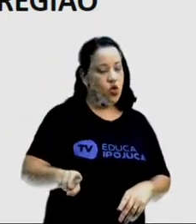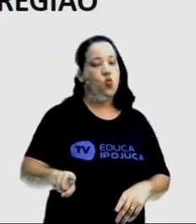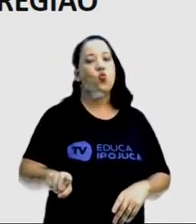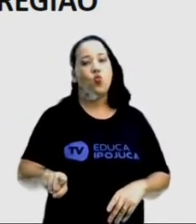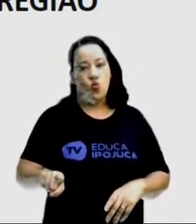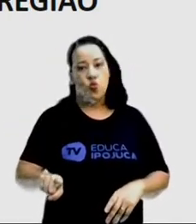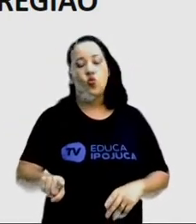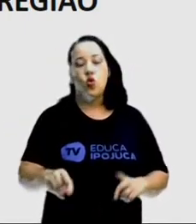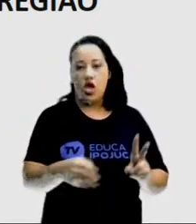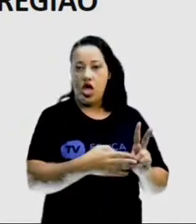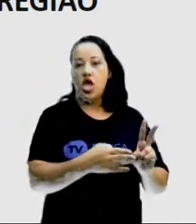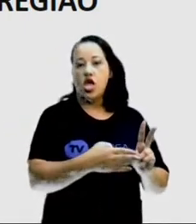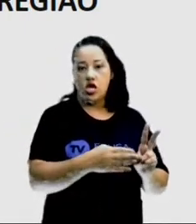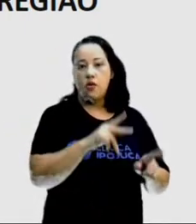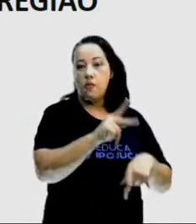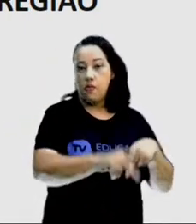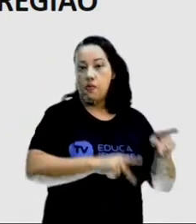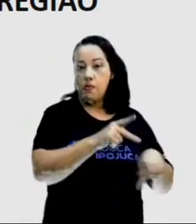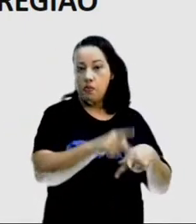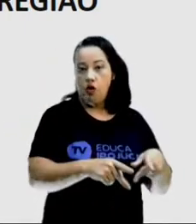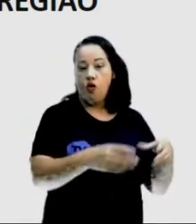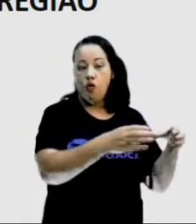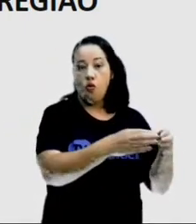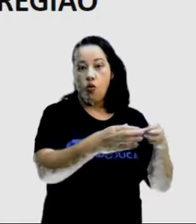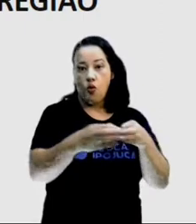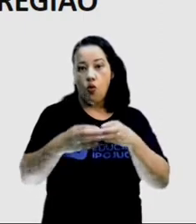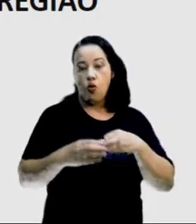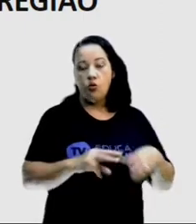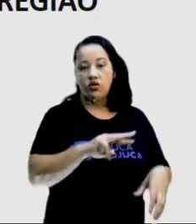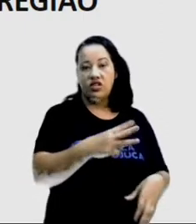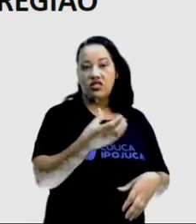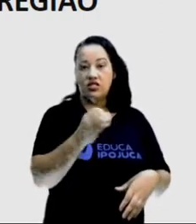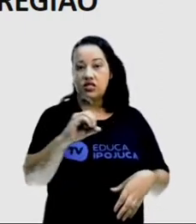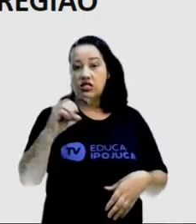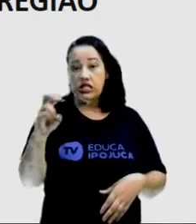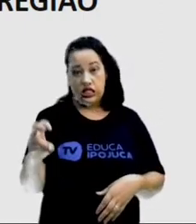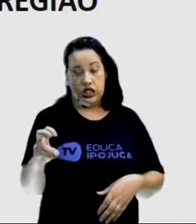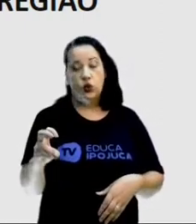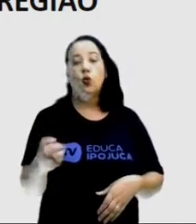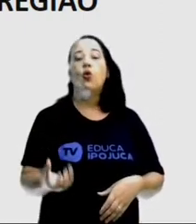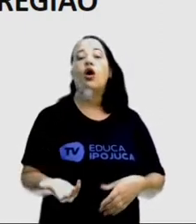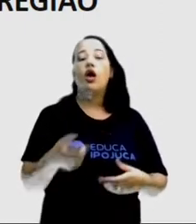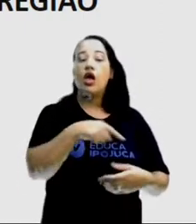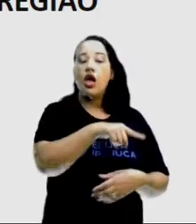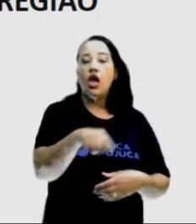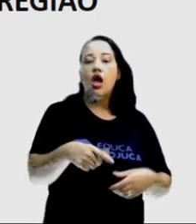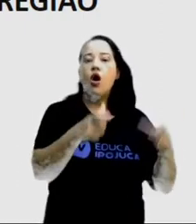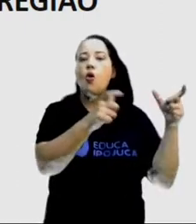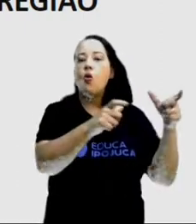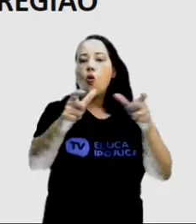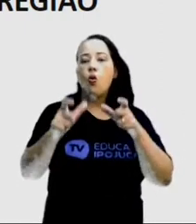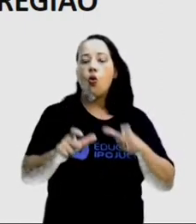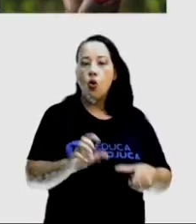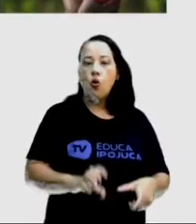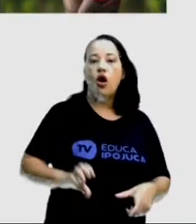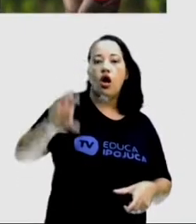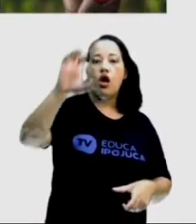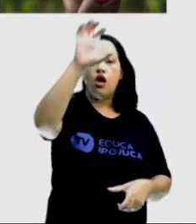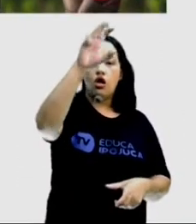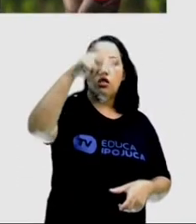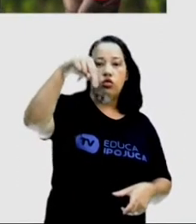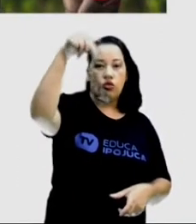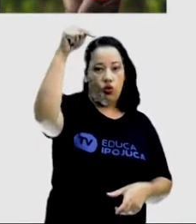pertencentes a 305 etnias e se concentram principalmente na região norte do país.